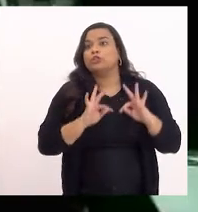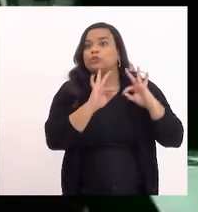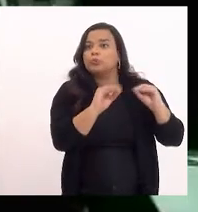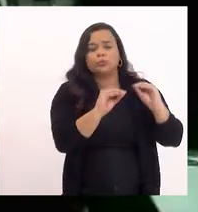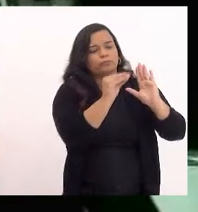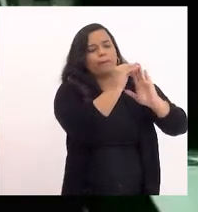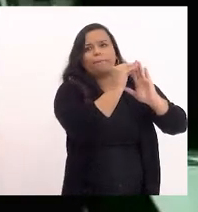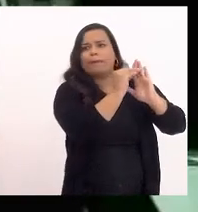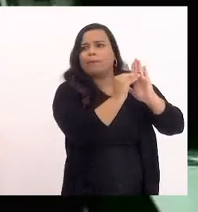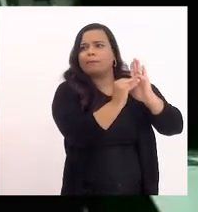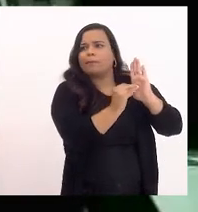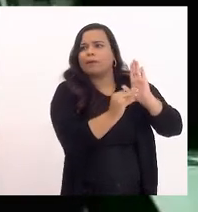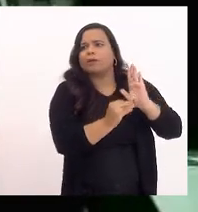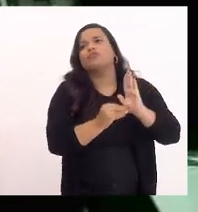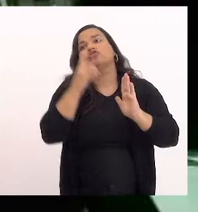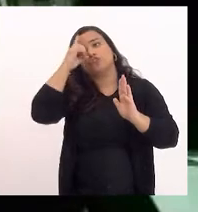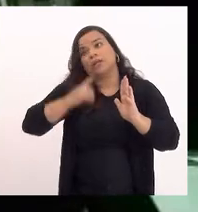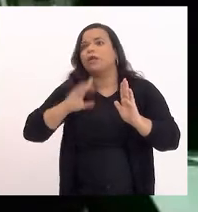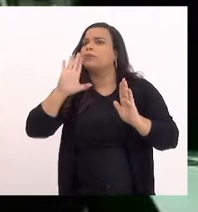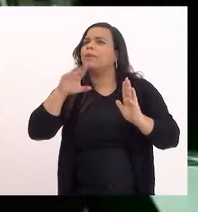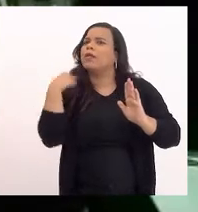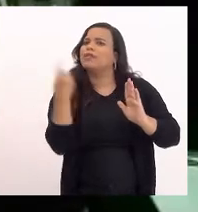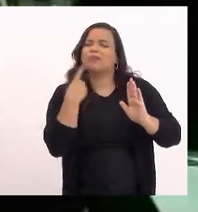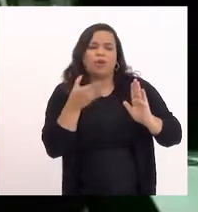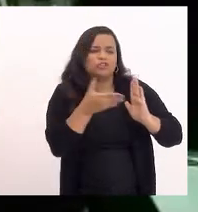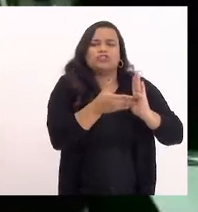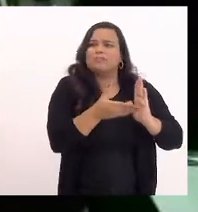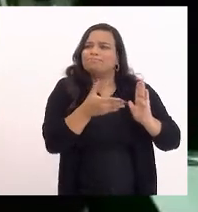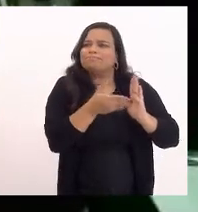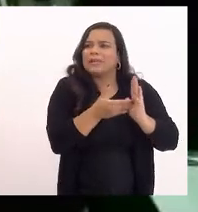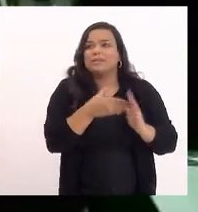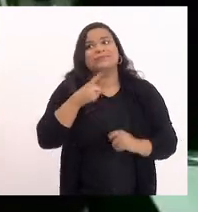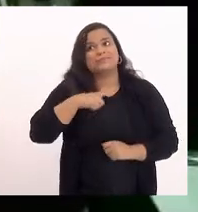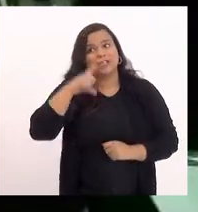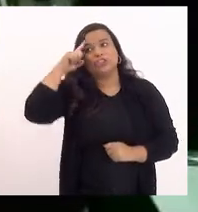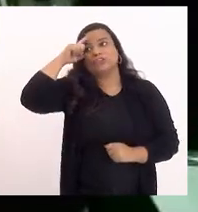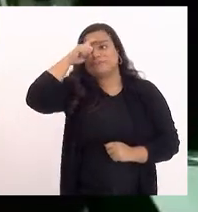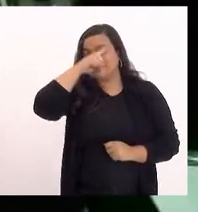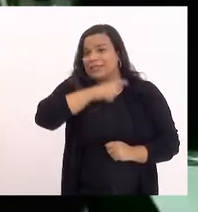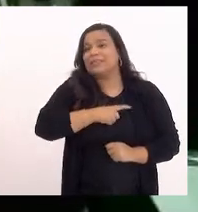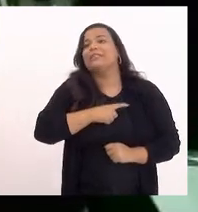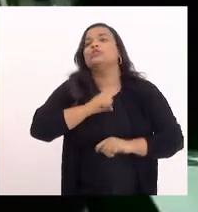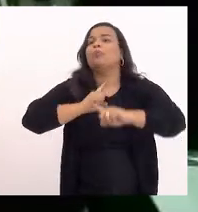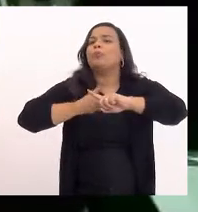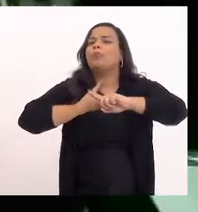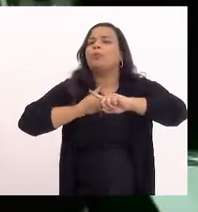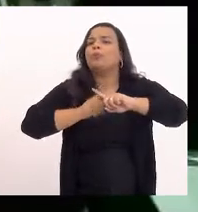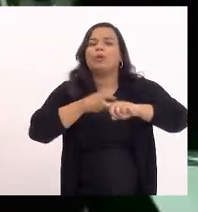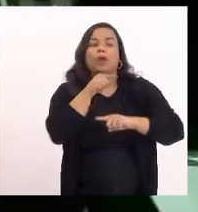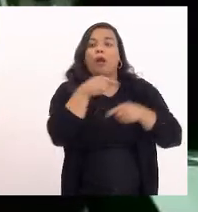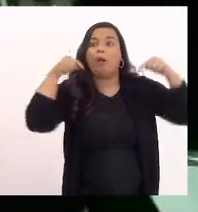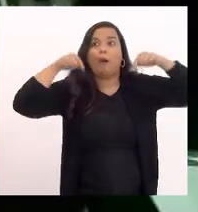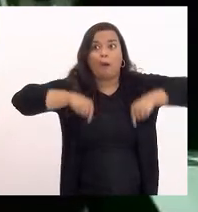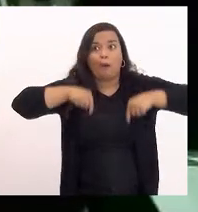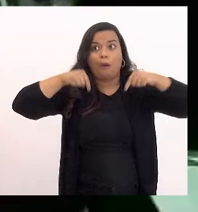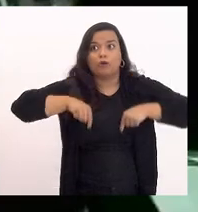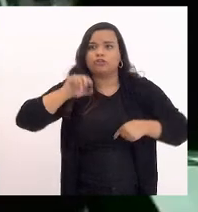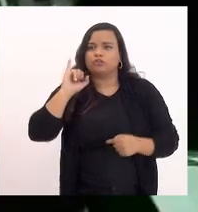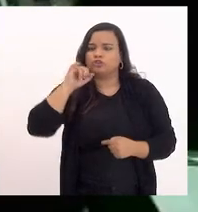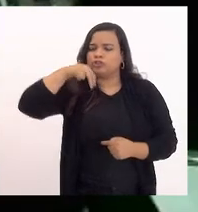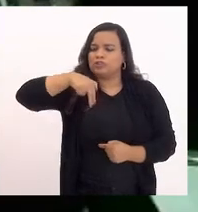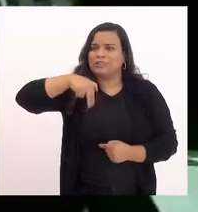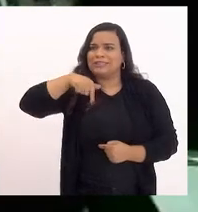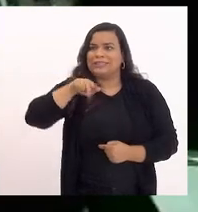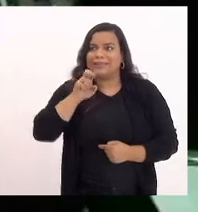e estamos tendo dificuldade exatamente porque esse inquérito hoje em segredo de